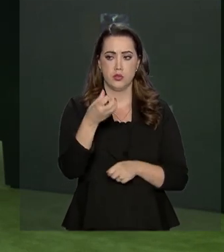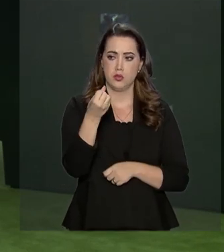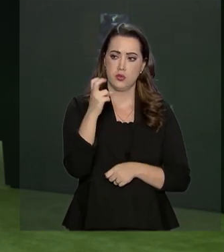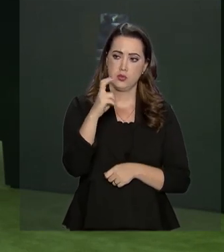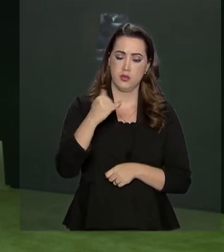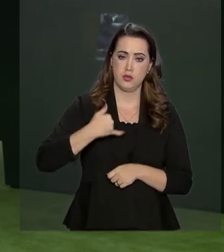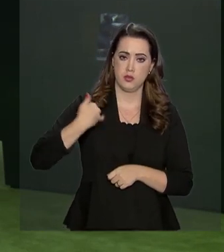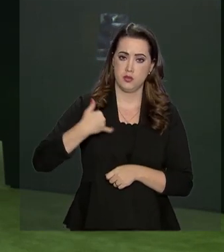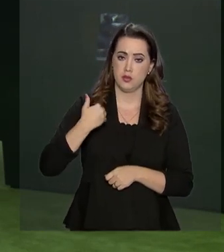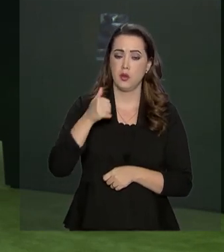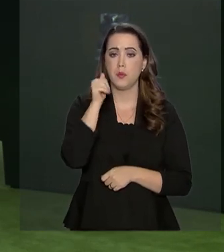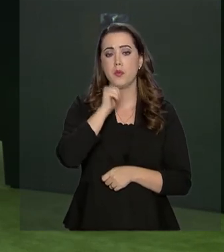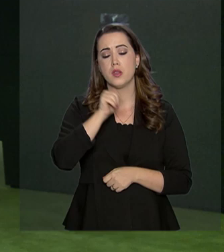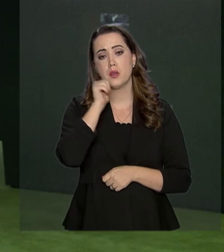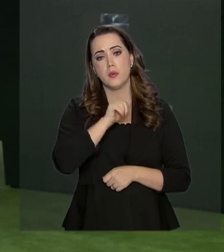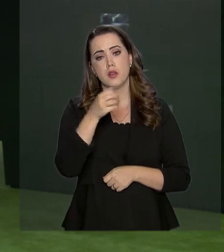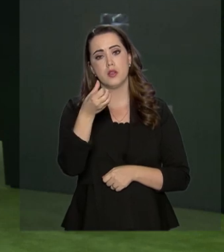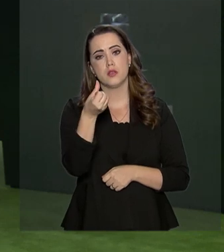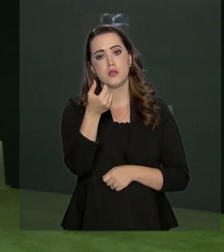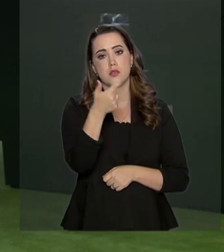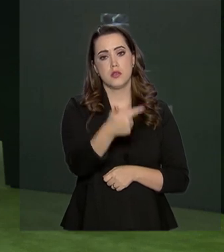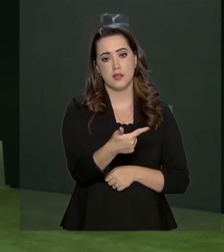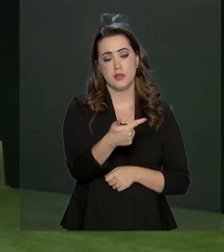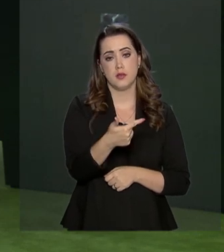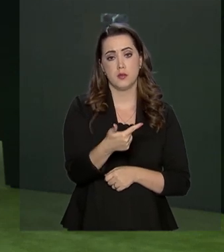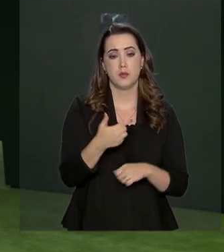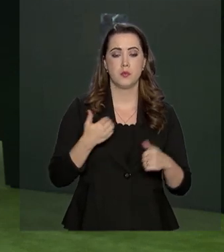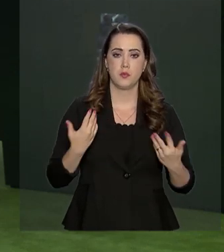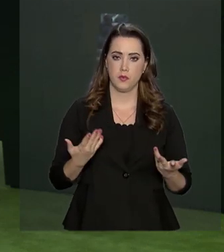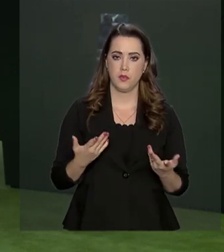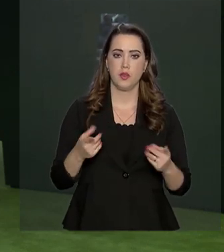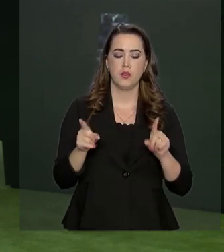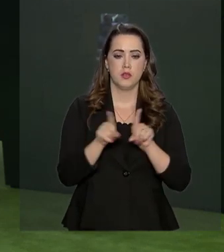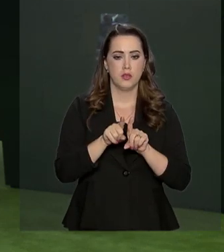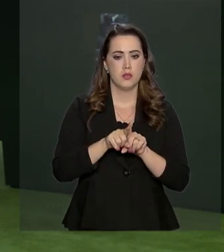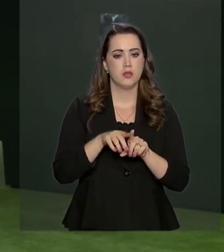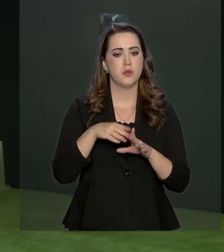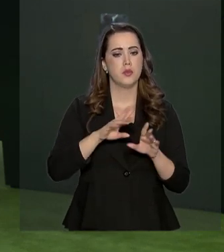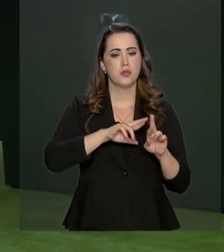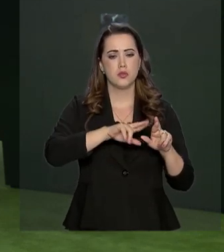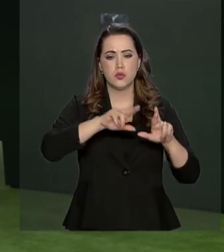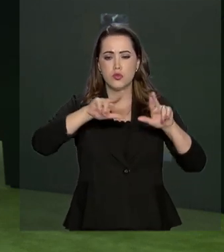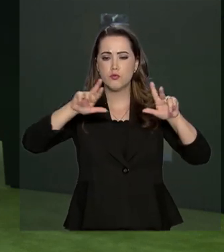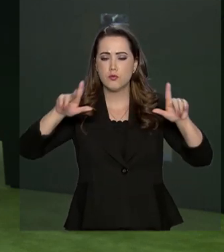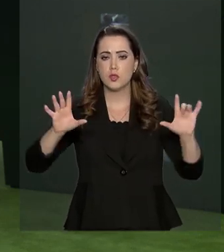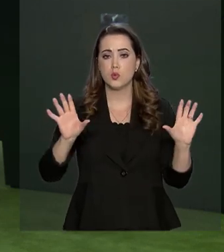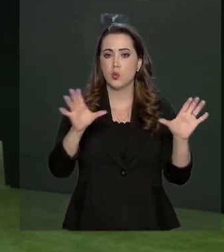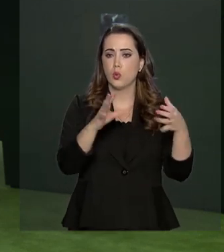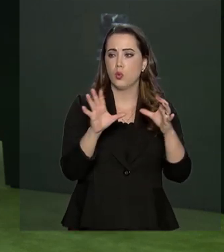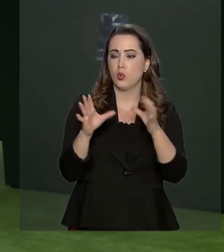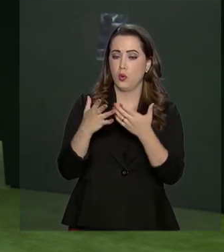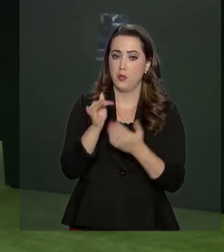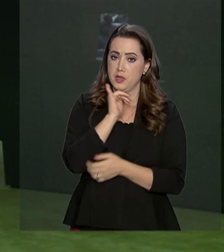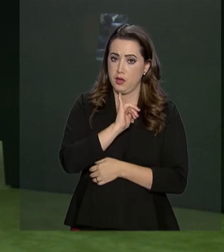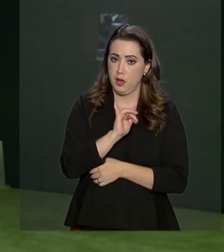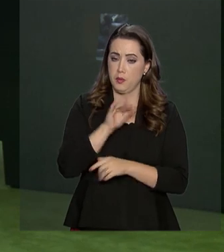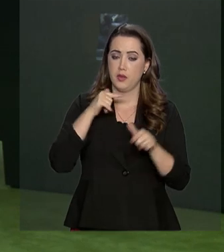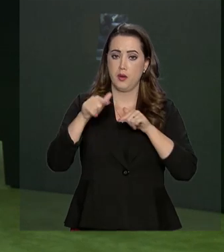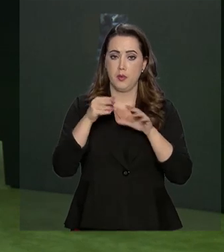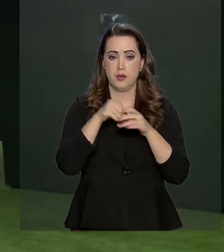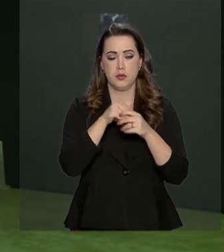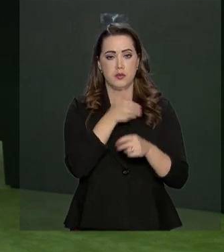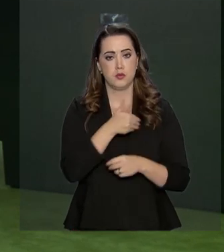65 e mulheres com 62 anos. Vai haver, então, diferenciações para algumas categorias, como servidores